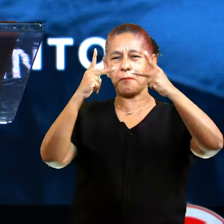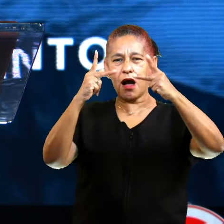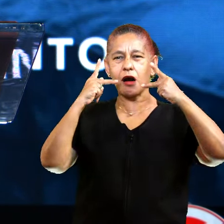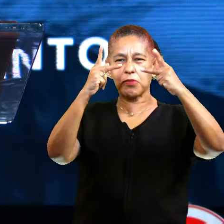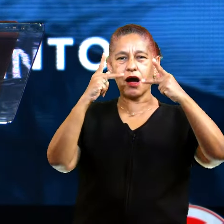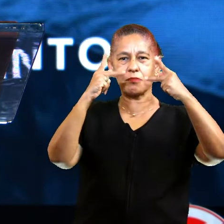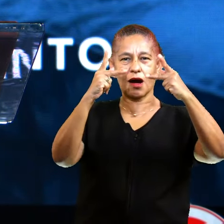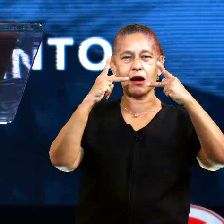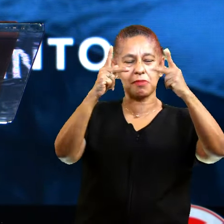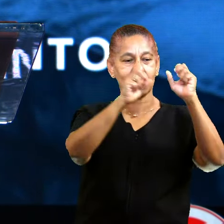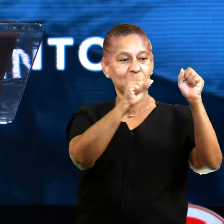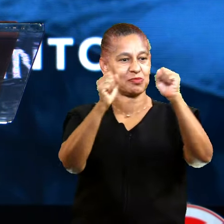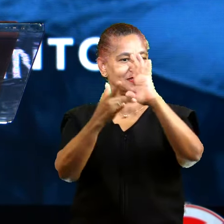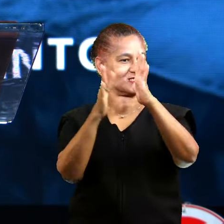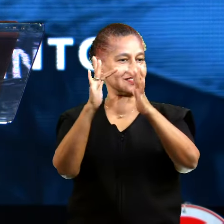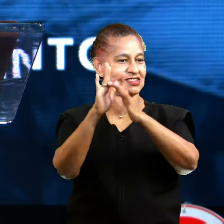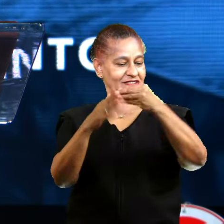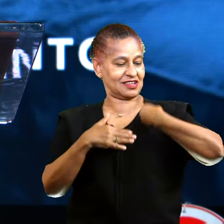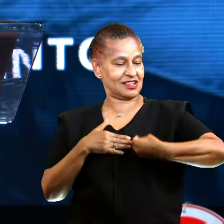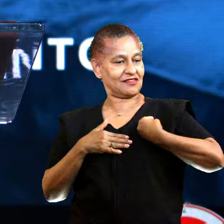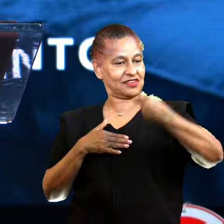de Jesus sobre a vida dele.